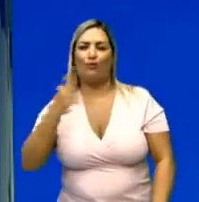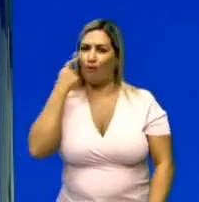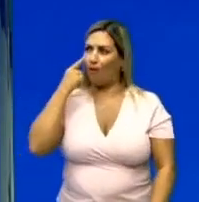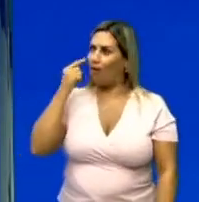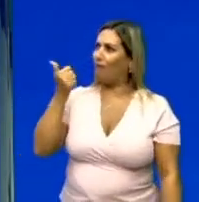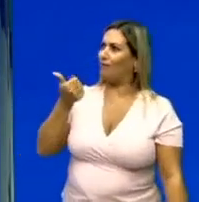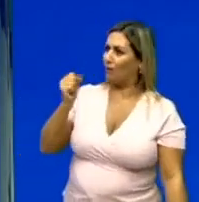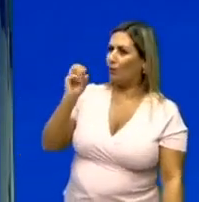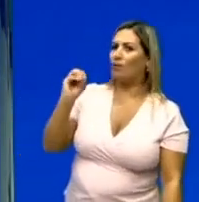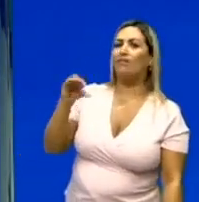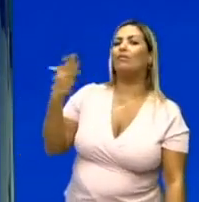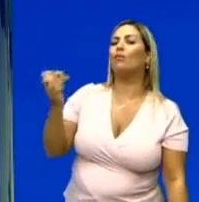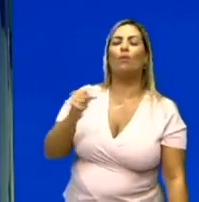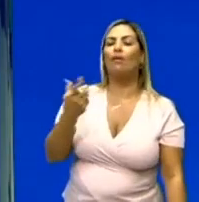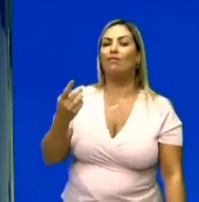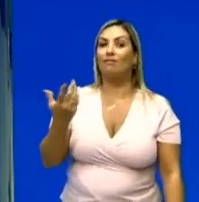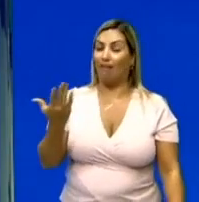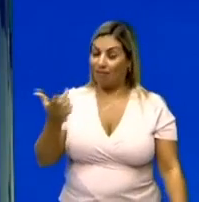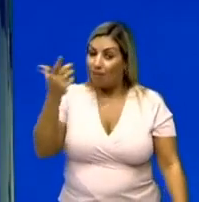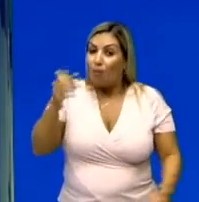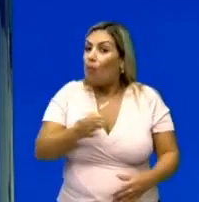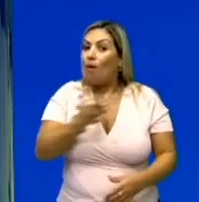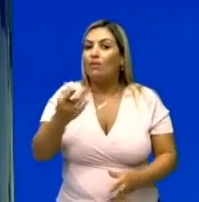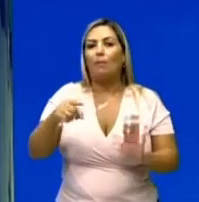Olha, se é cosseno de 180, quanto aqui dá isso?